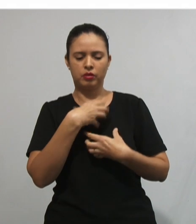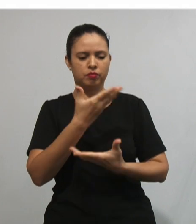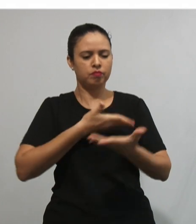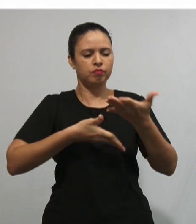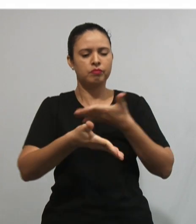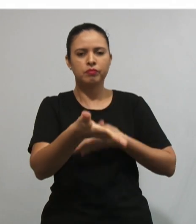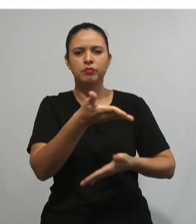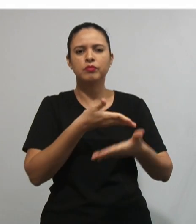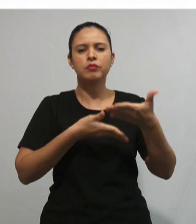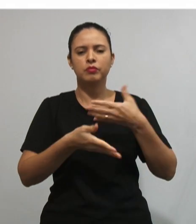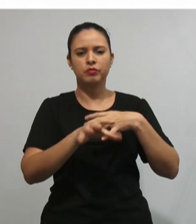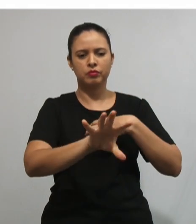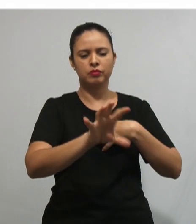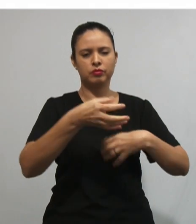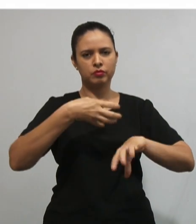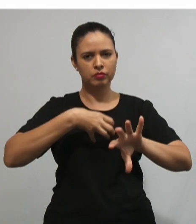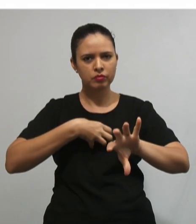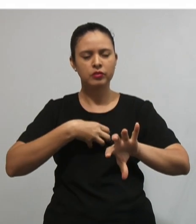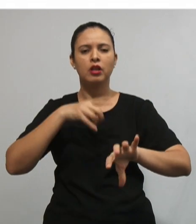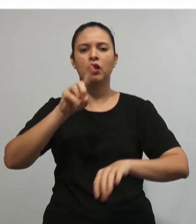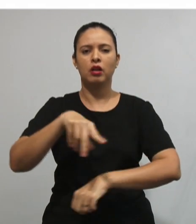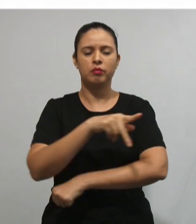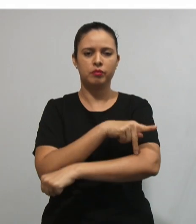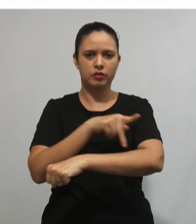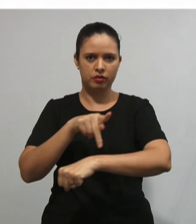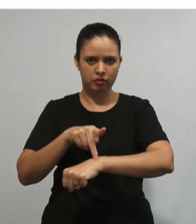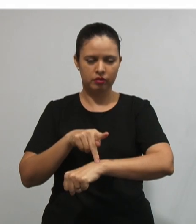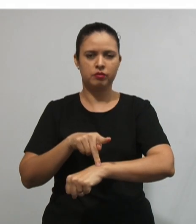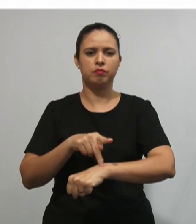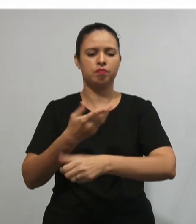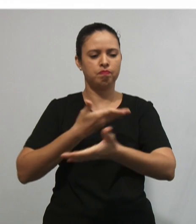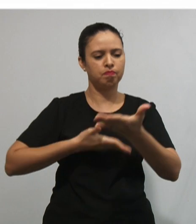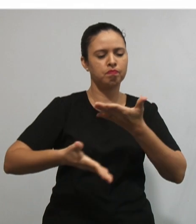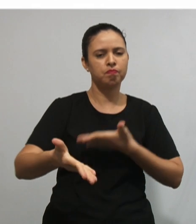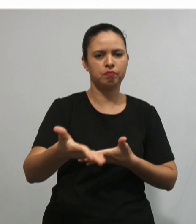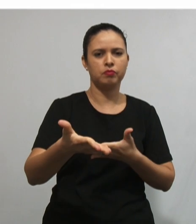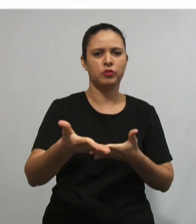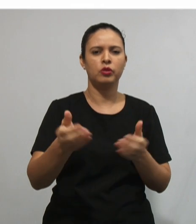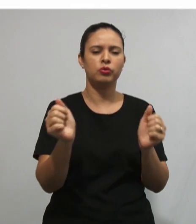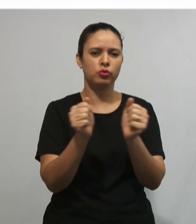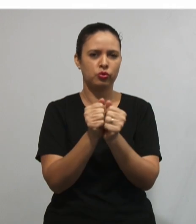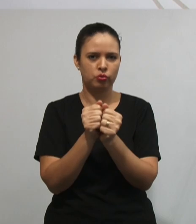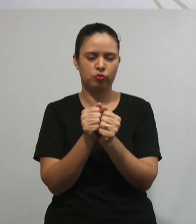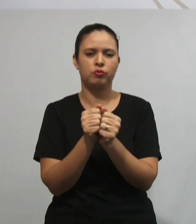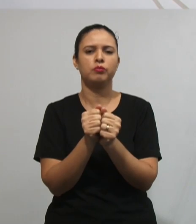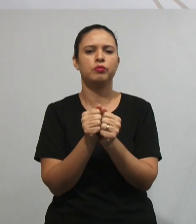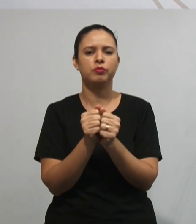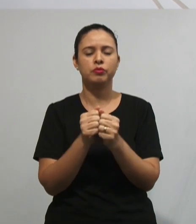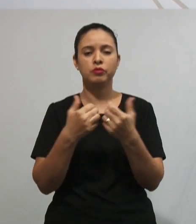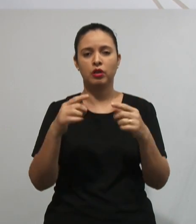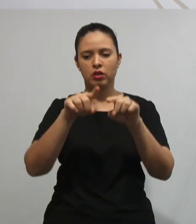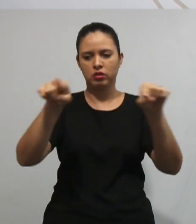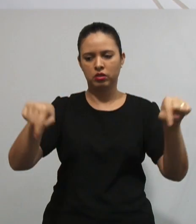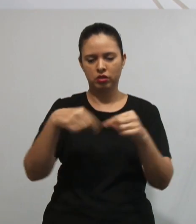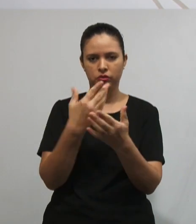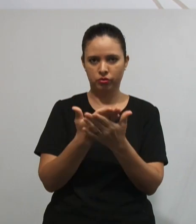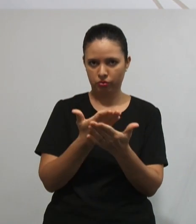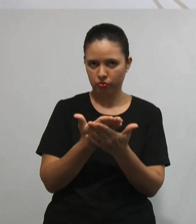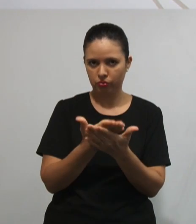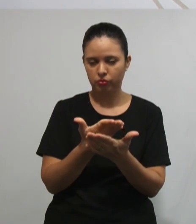Reforçando ainda mais a ideia de uma pedagogia solidária e cooperativa. Então, a sala de aula,